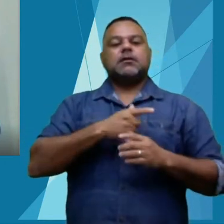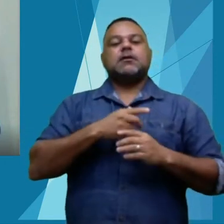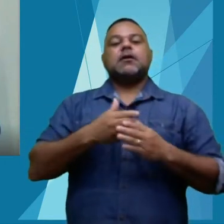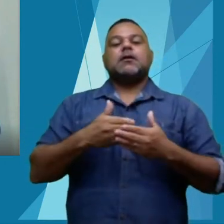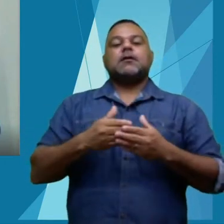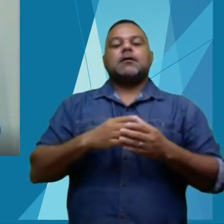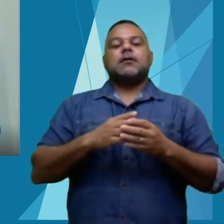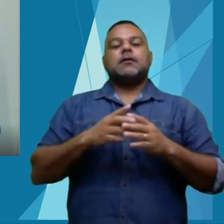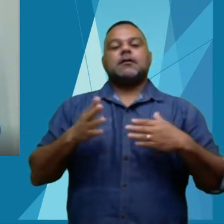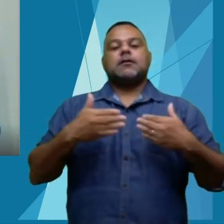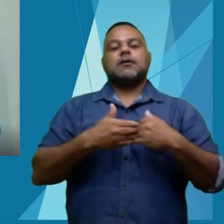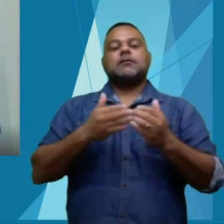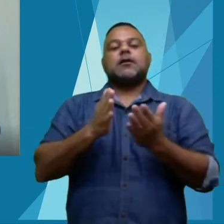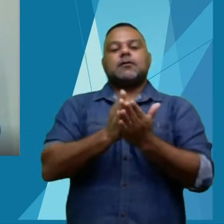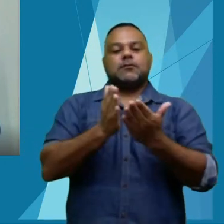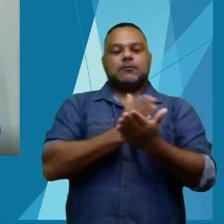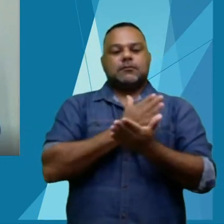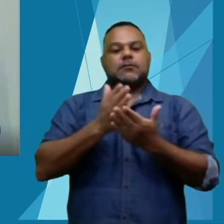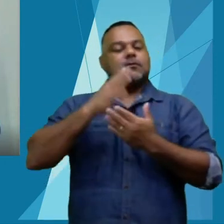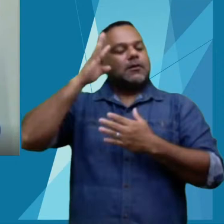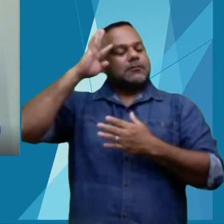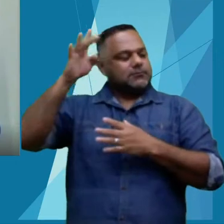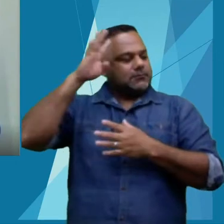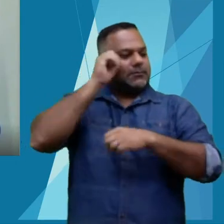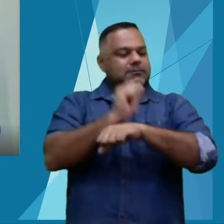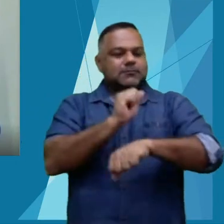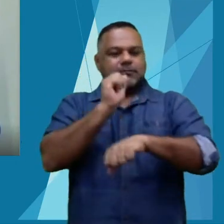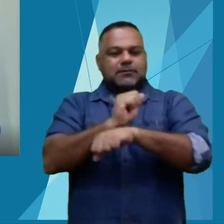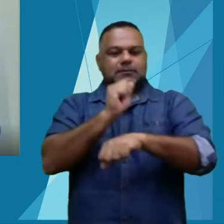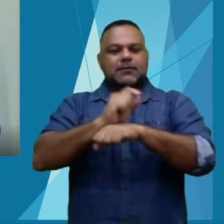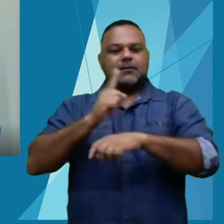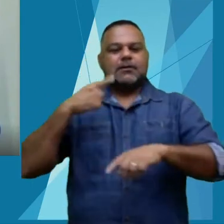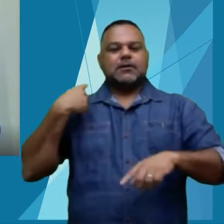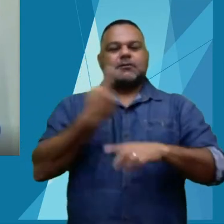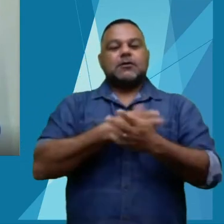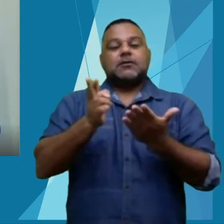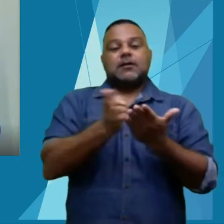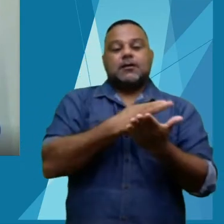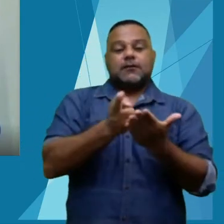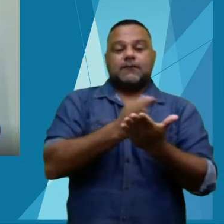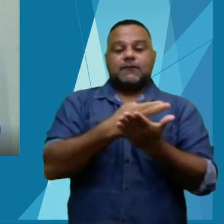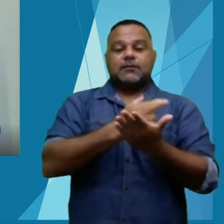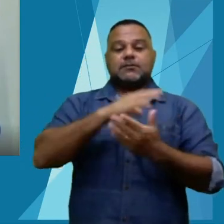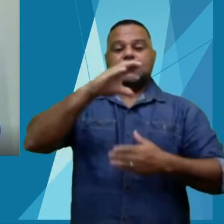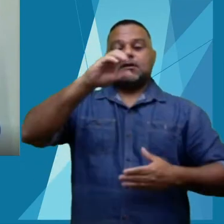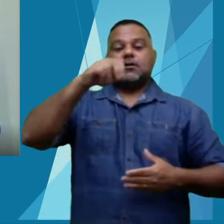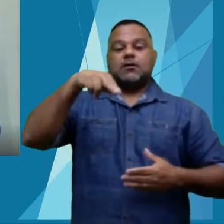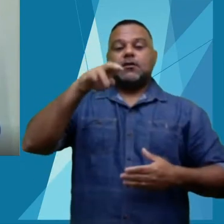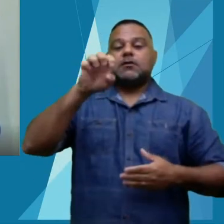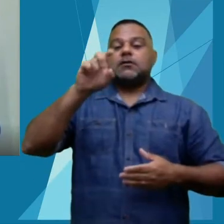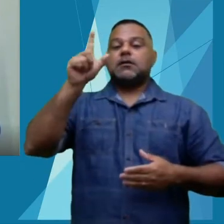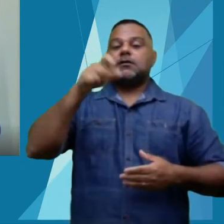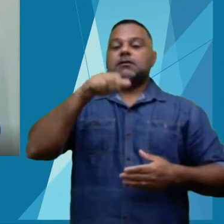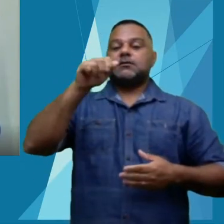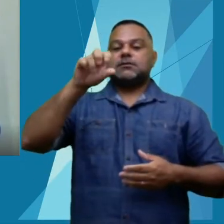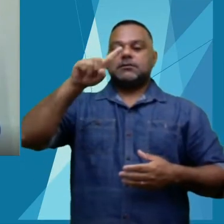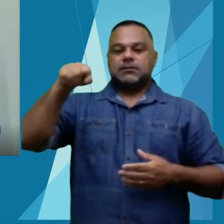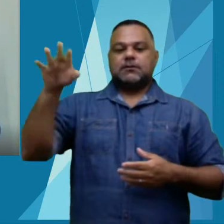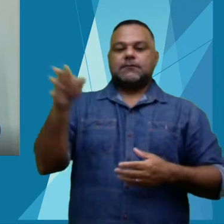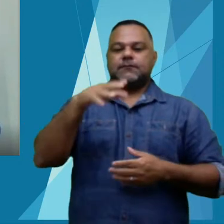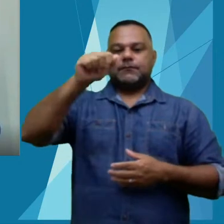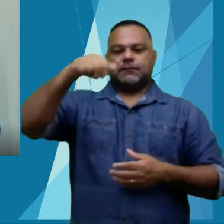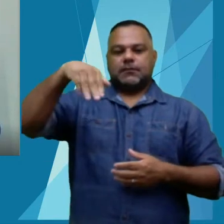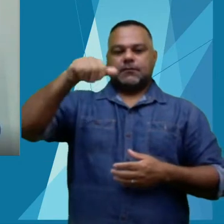muito sonhado e muito esperado, que é a nossa revista Conexão Amazônia. Imagina para uma